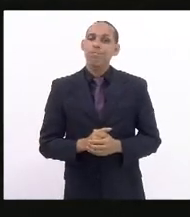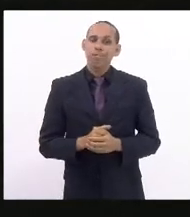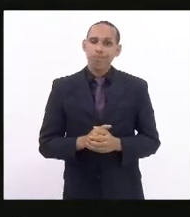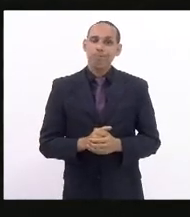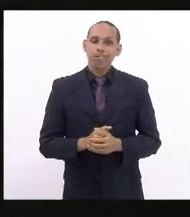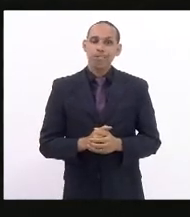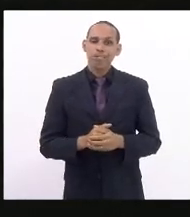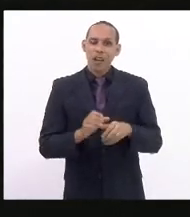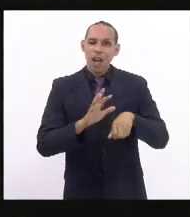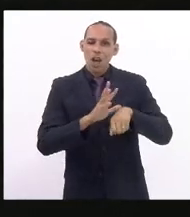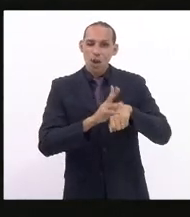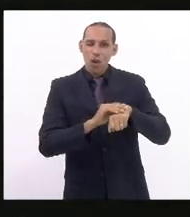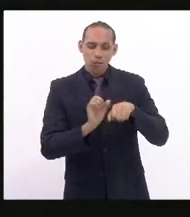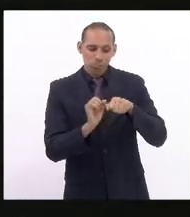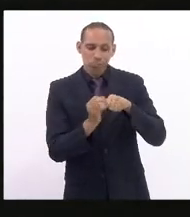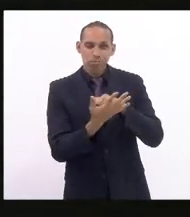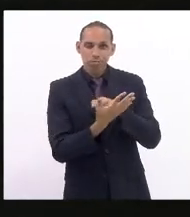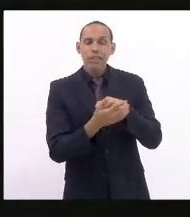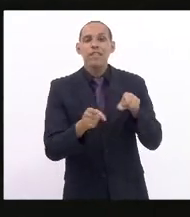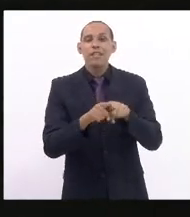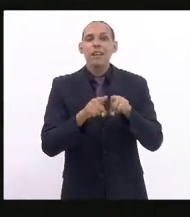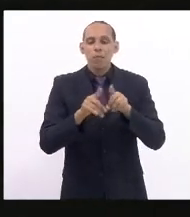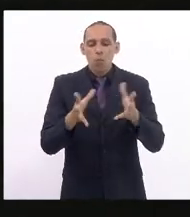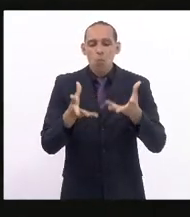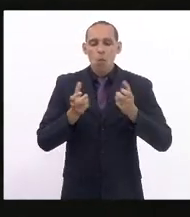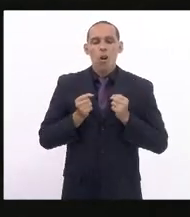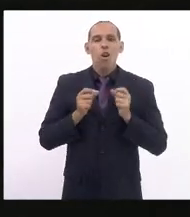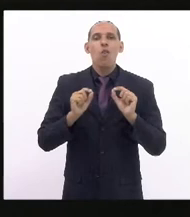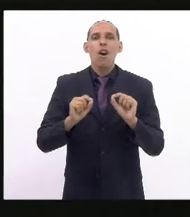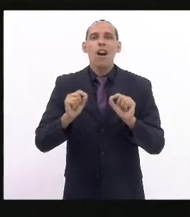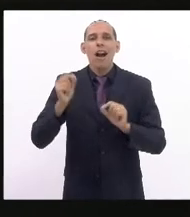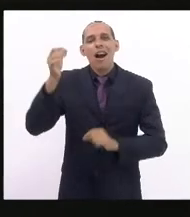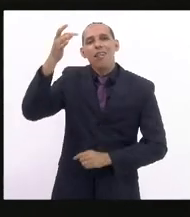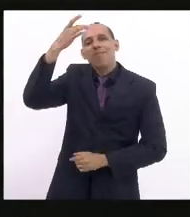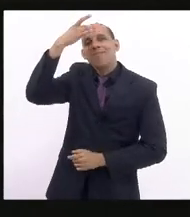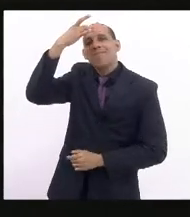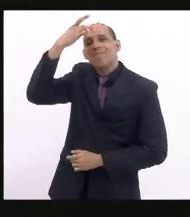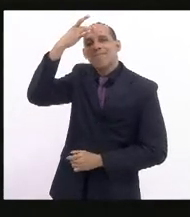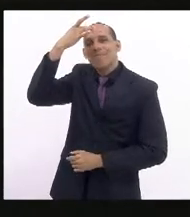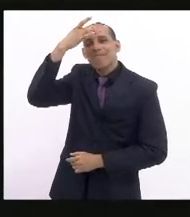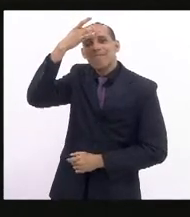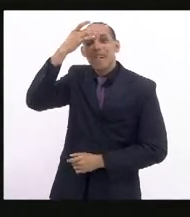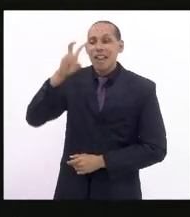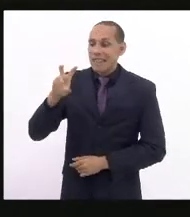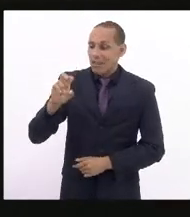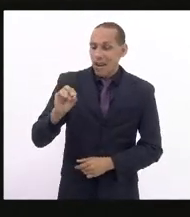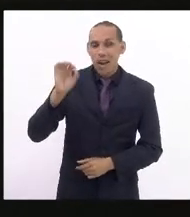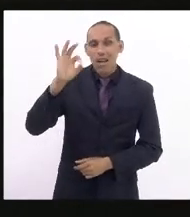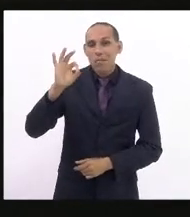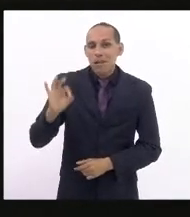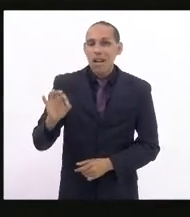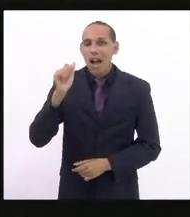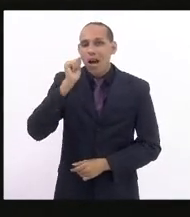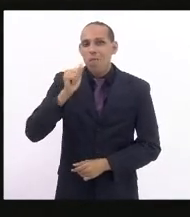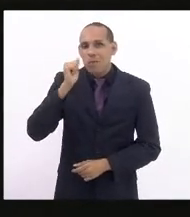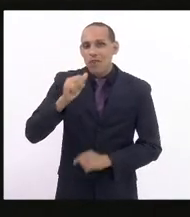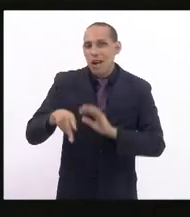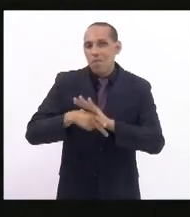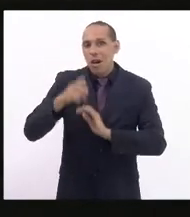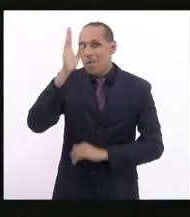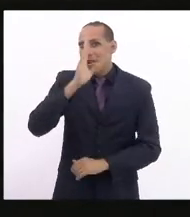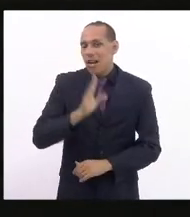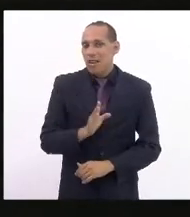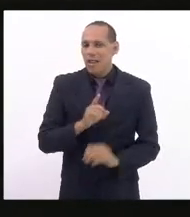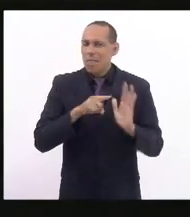trouxe problemas de saúde mental. 50% das mulheres brasileiras em uma pesquisa